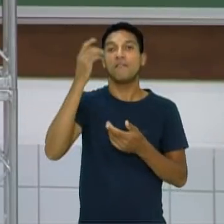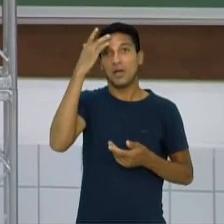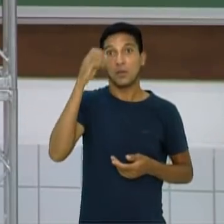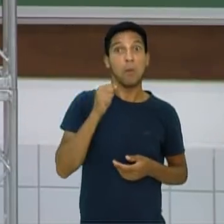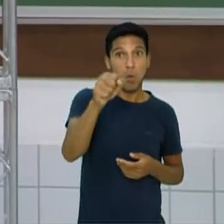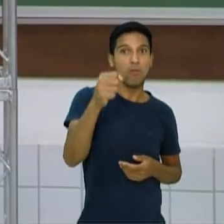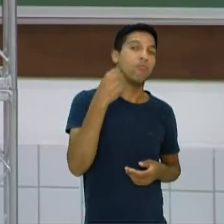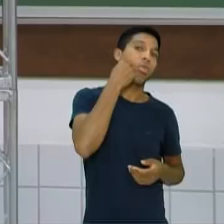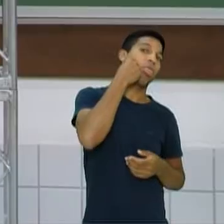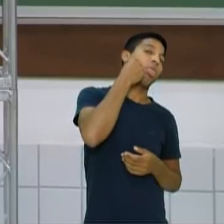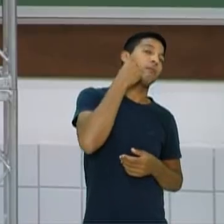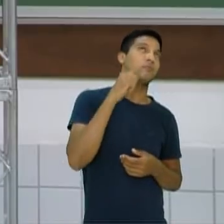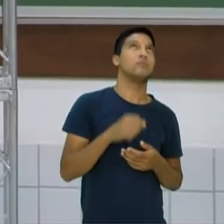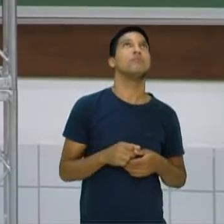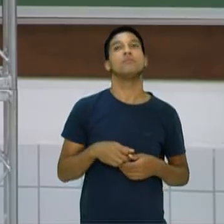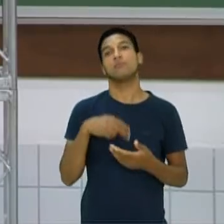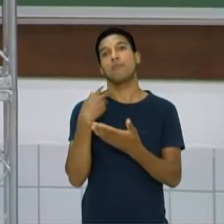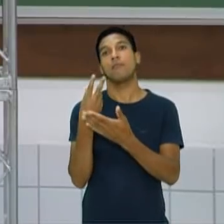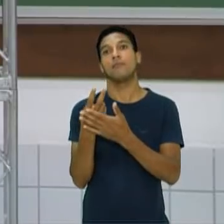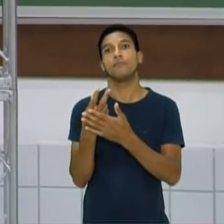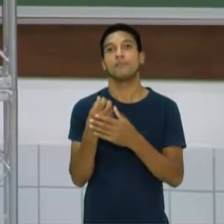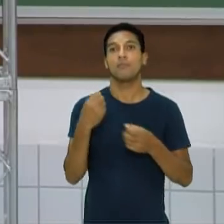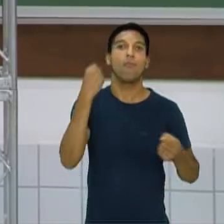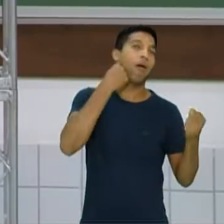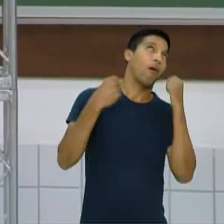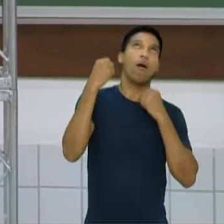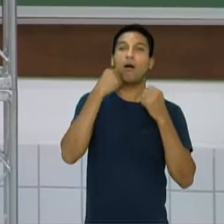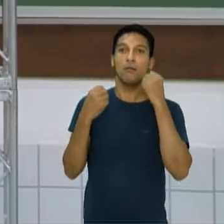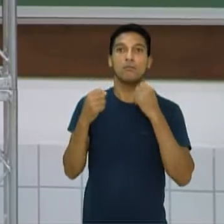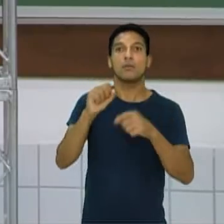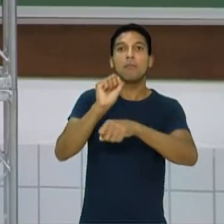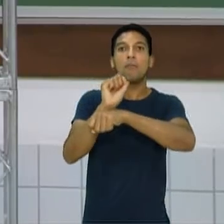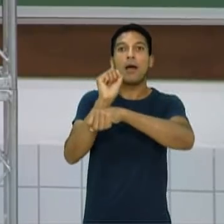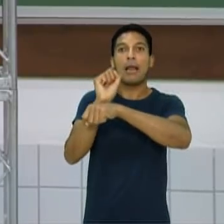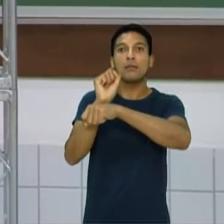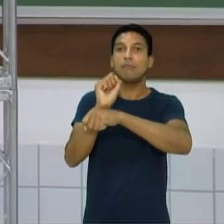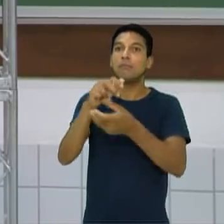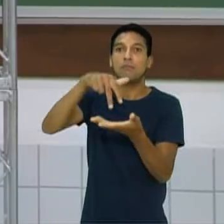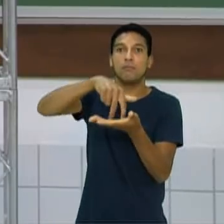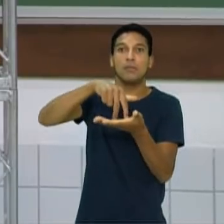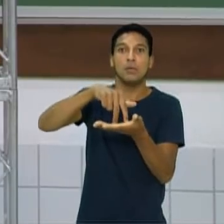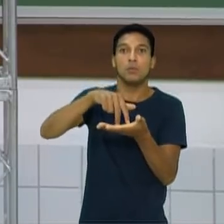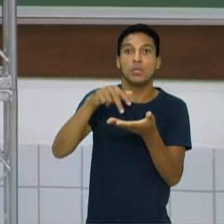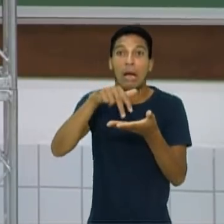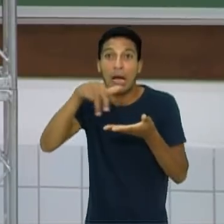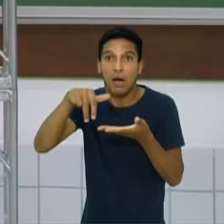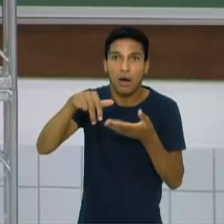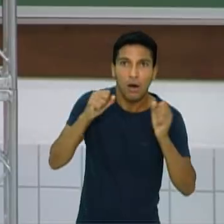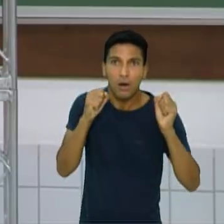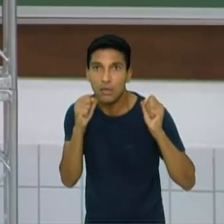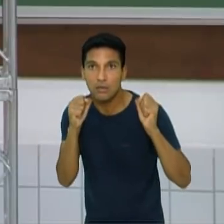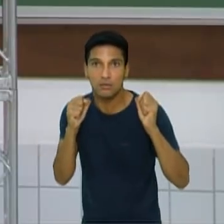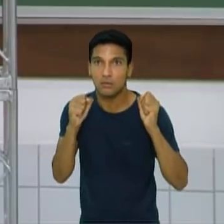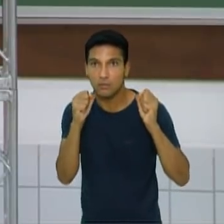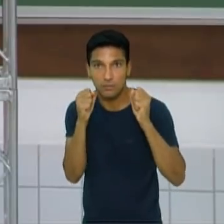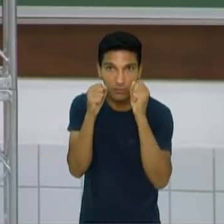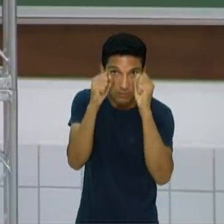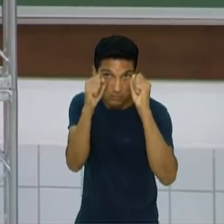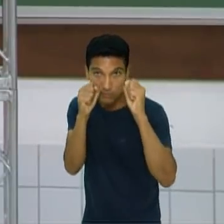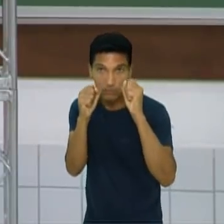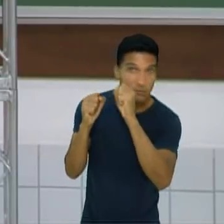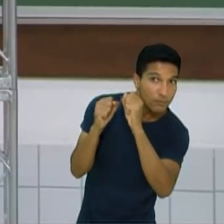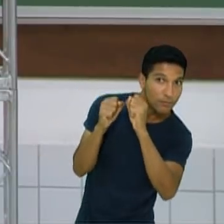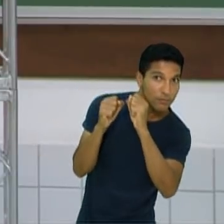Então, ele vai acabar levando muitos socos se ele ficar parado no mesmo lugar o tempo todo. Então, ele tem que se movimentar